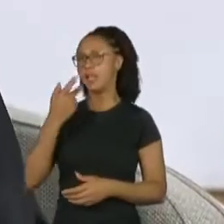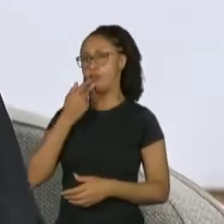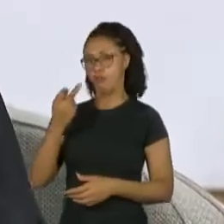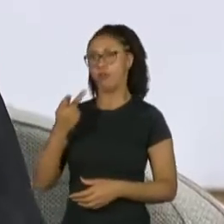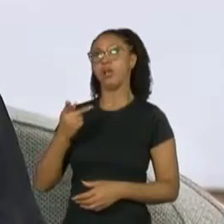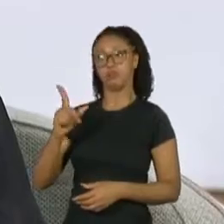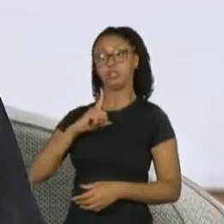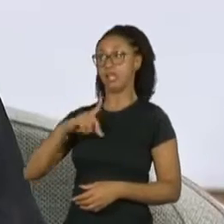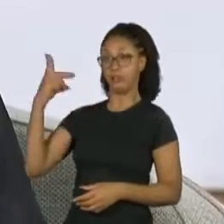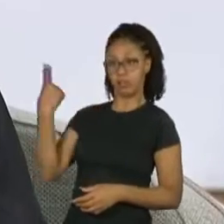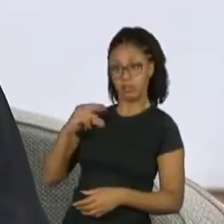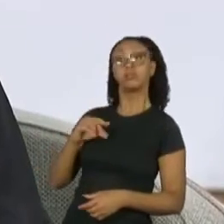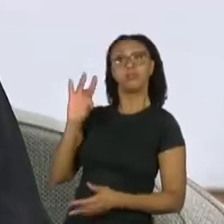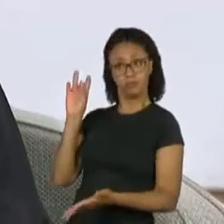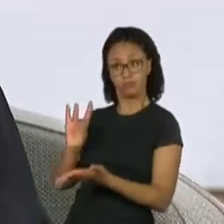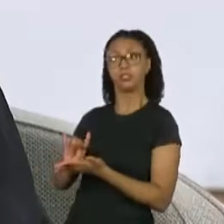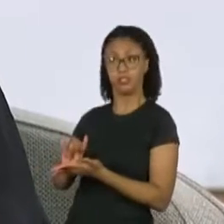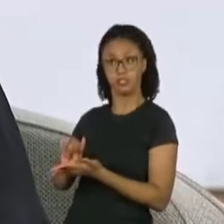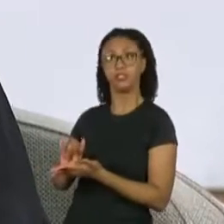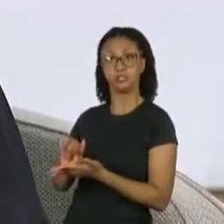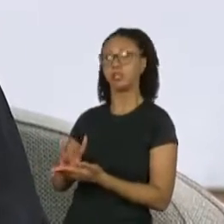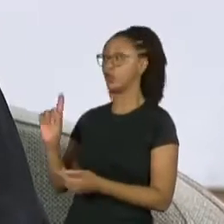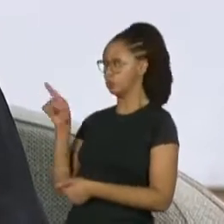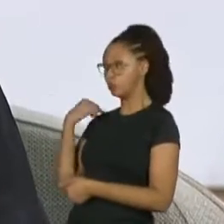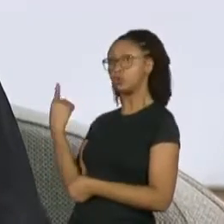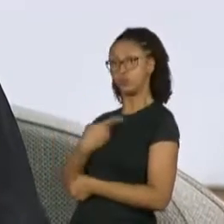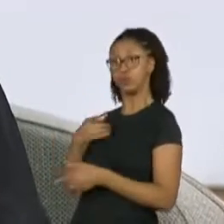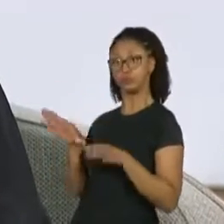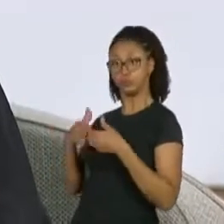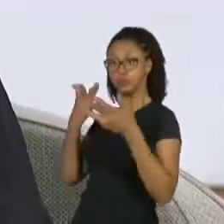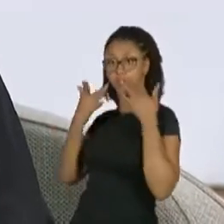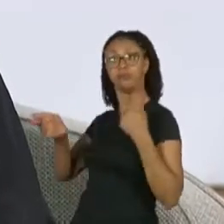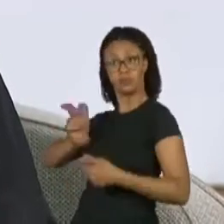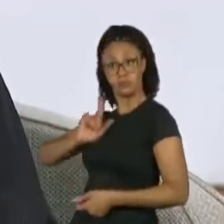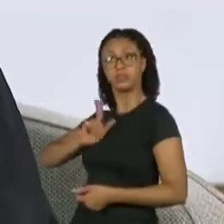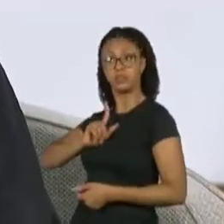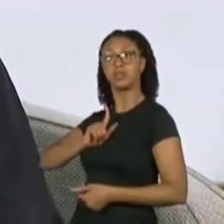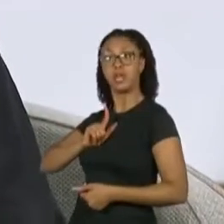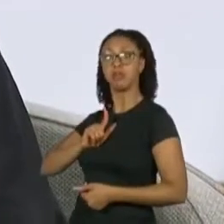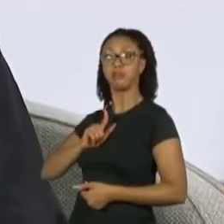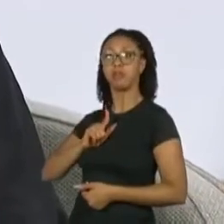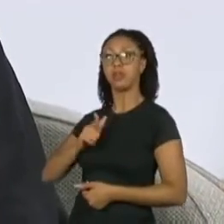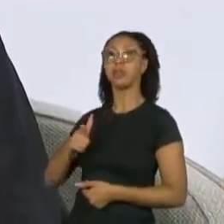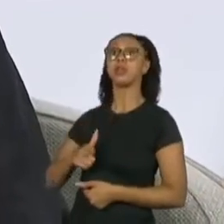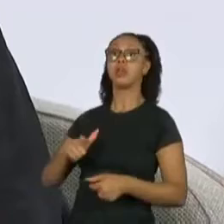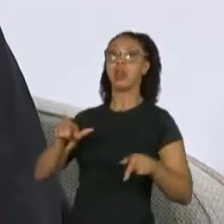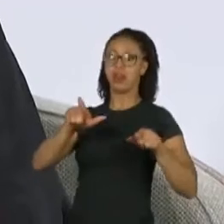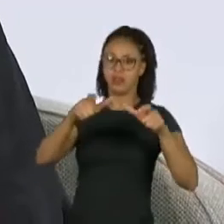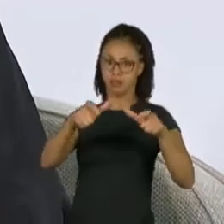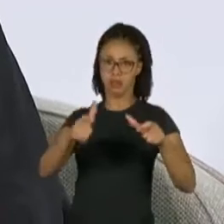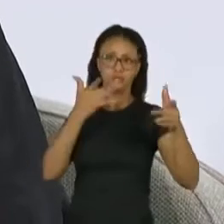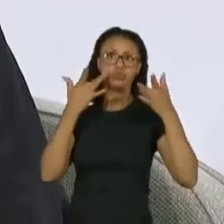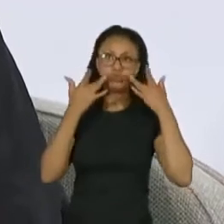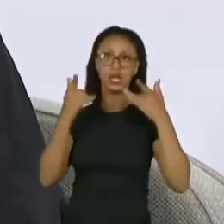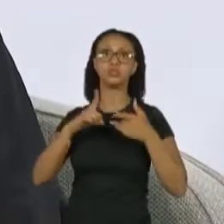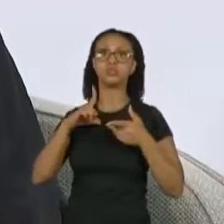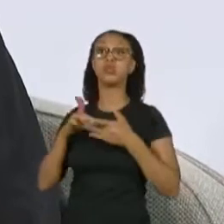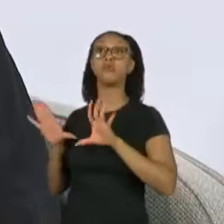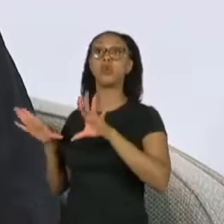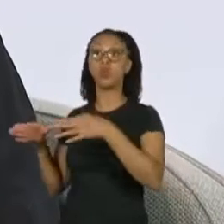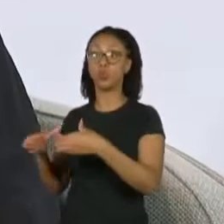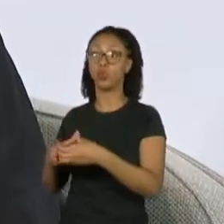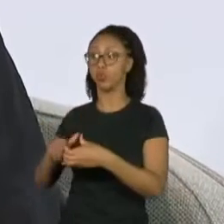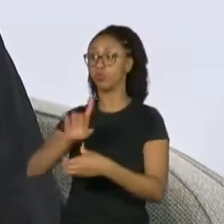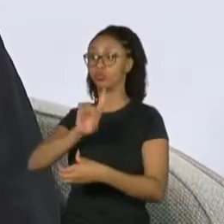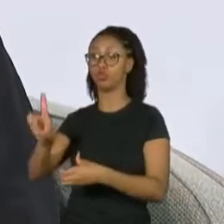Joyce, apanhei literalmente. Nós apanhamos literalmente. O teatro foi invadido por um grupo de